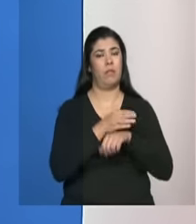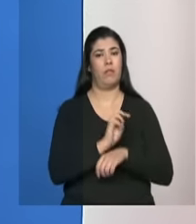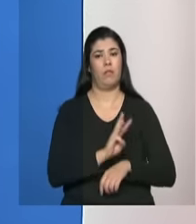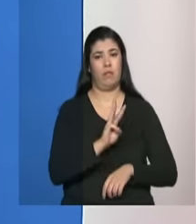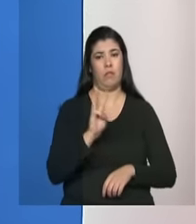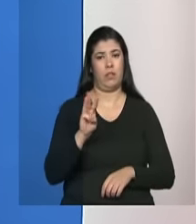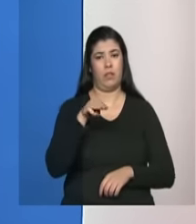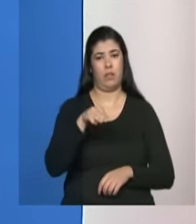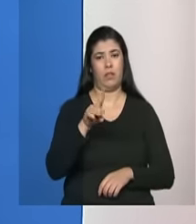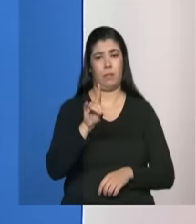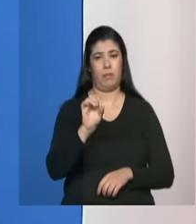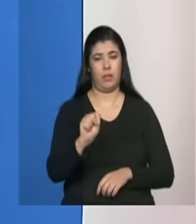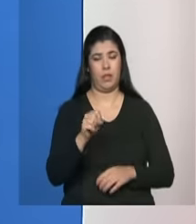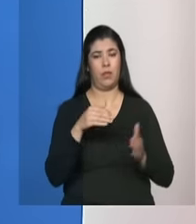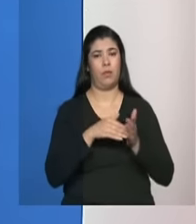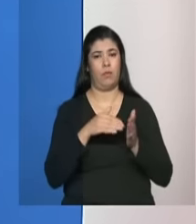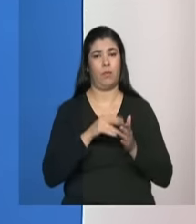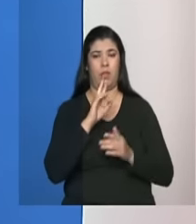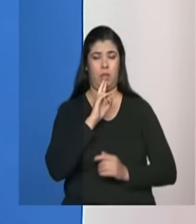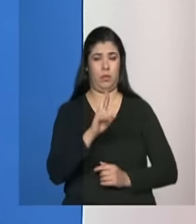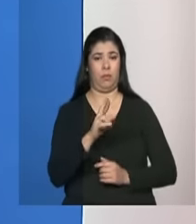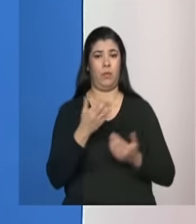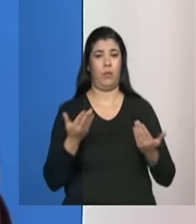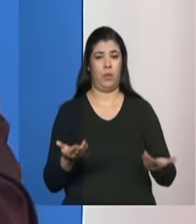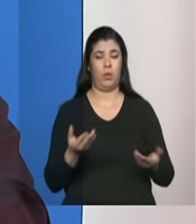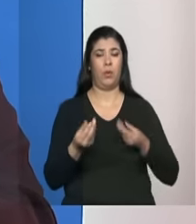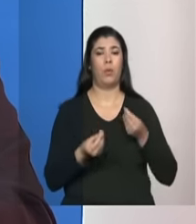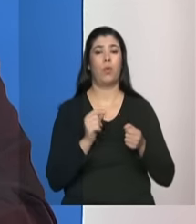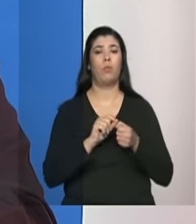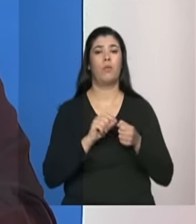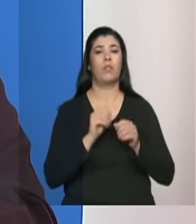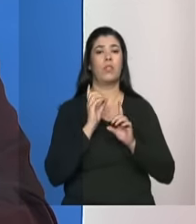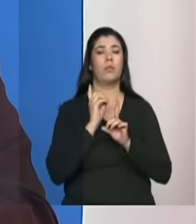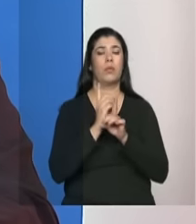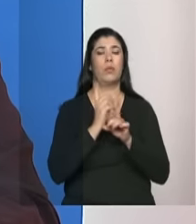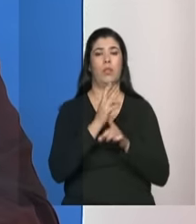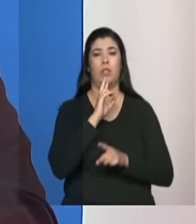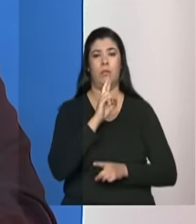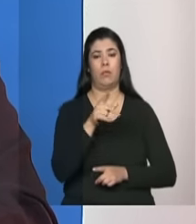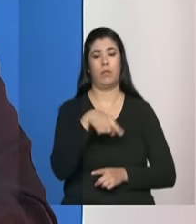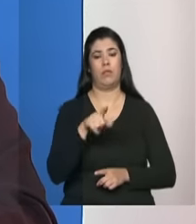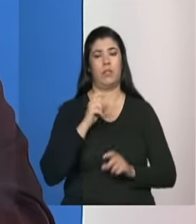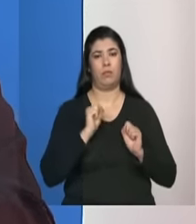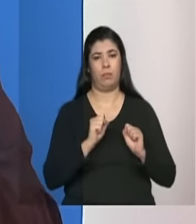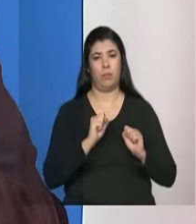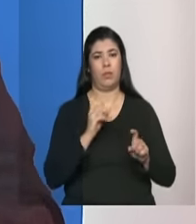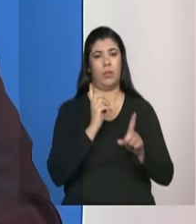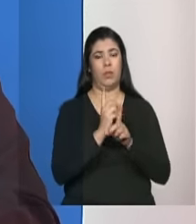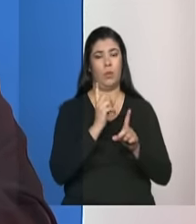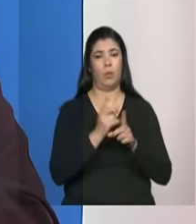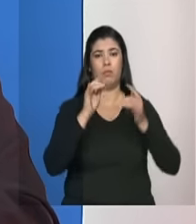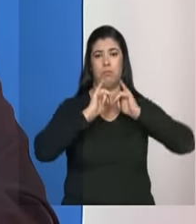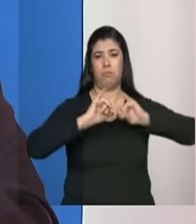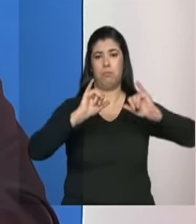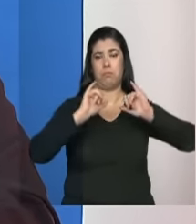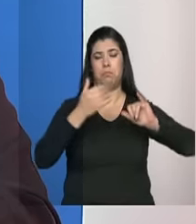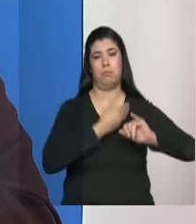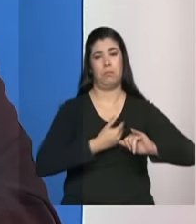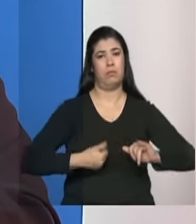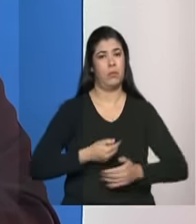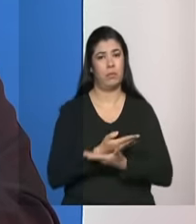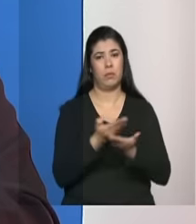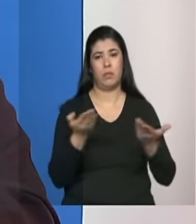MDS que depois a gente pode falar no final qual que é esse caminho para que vocês também tenham acesso a esse conjunto de informações que são públicas